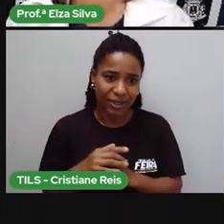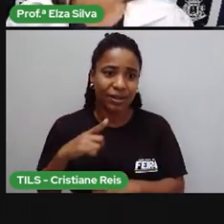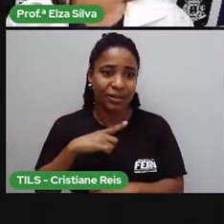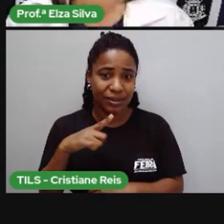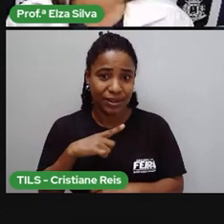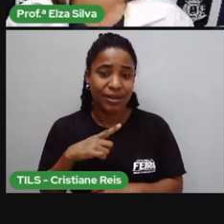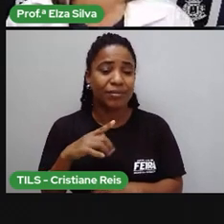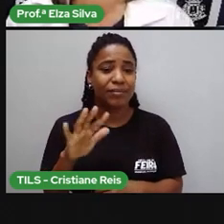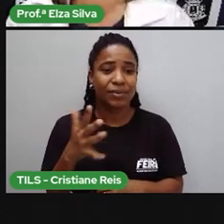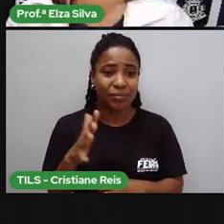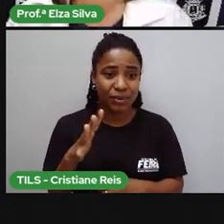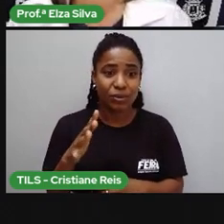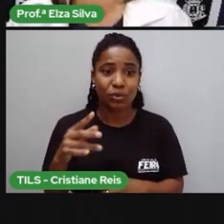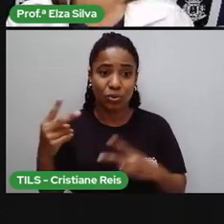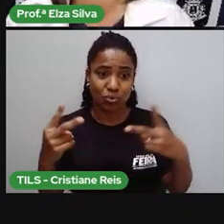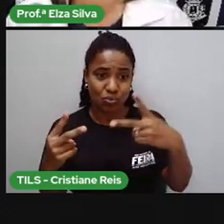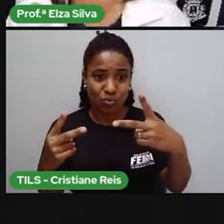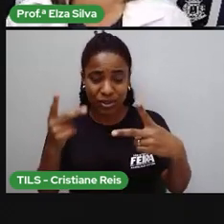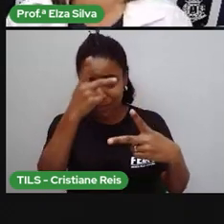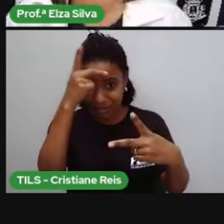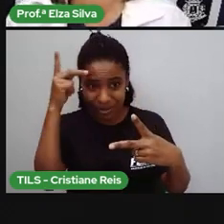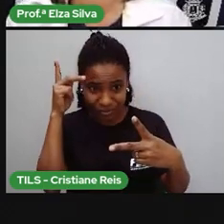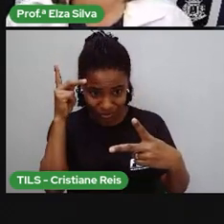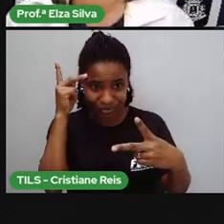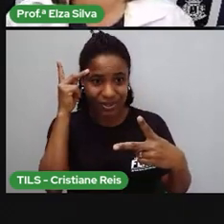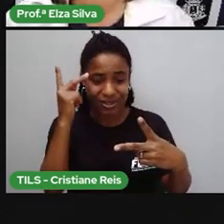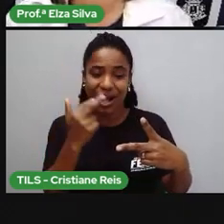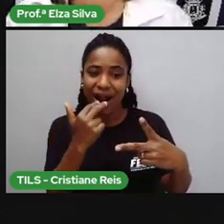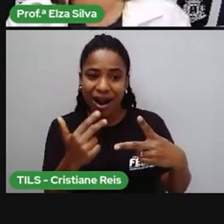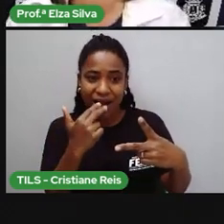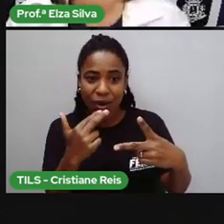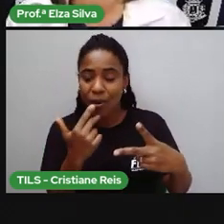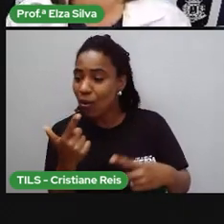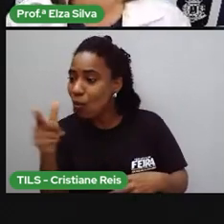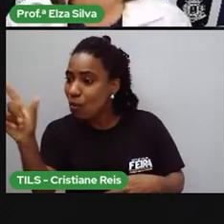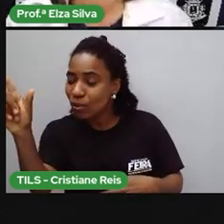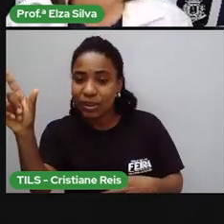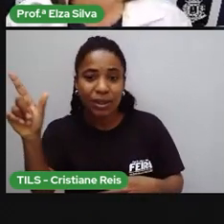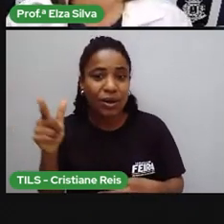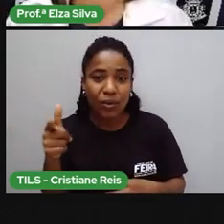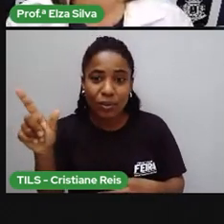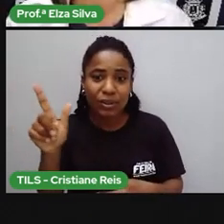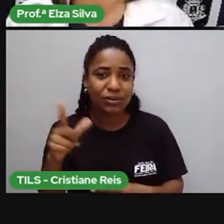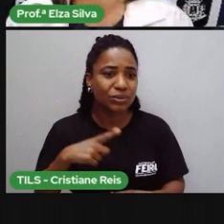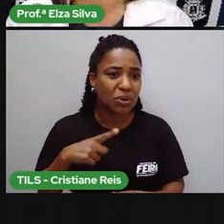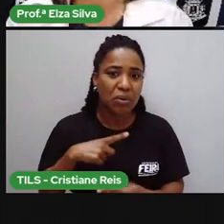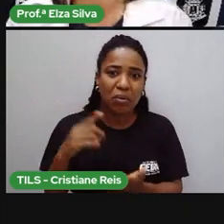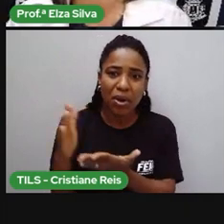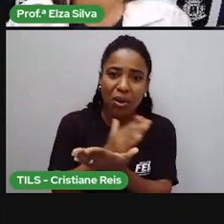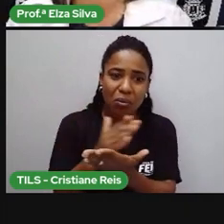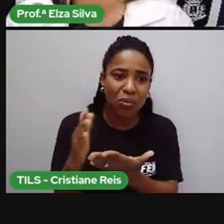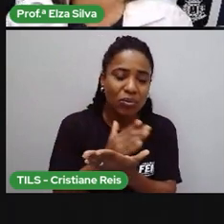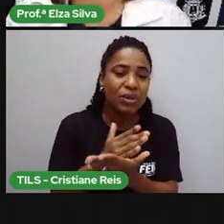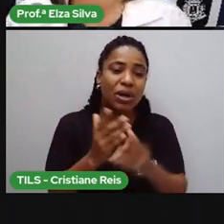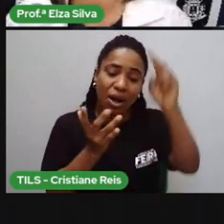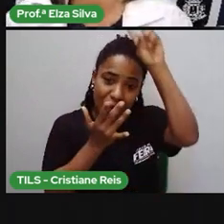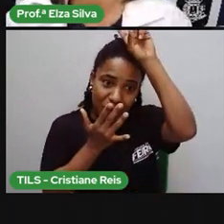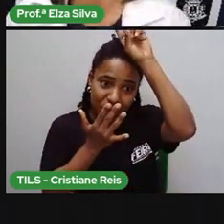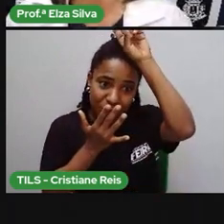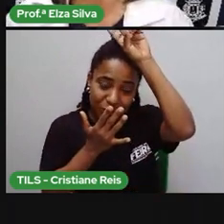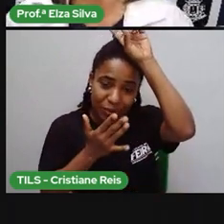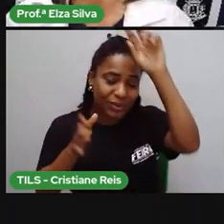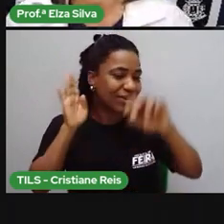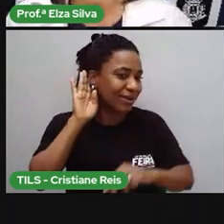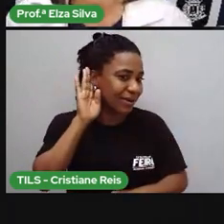indivíduos. Outra é o Ofayé, falado por 11 índios no Mato Grosso do Sul. Aproximadamente dois